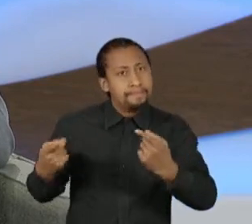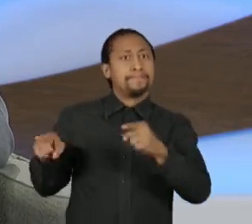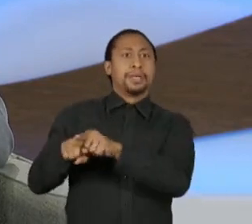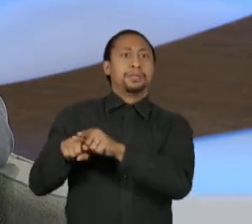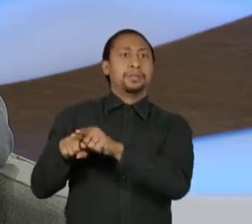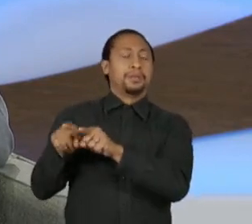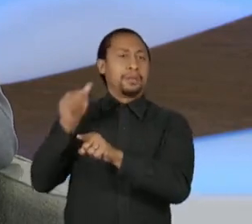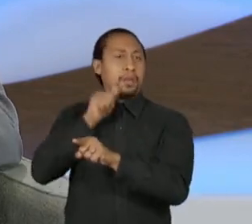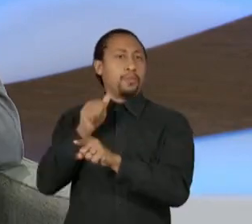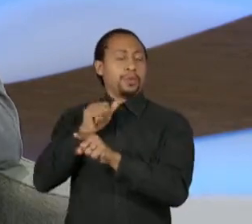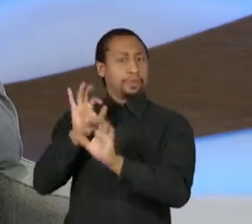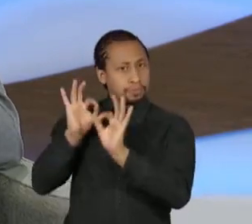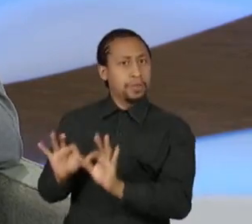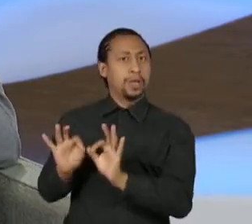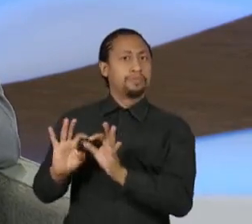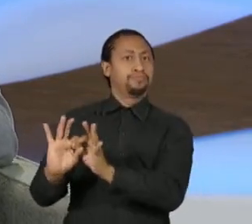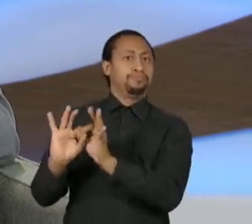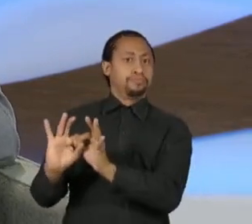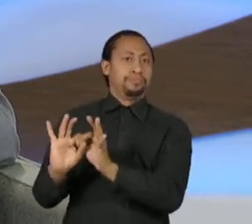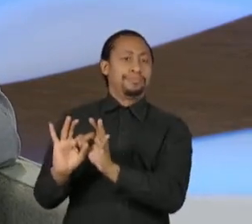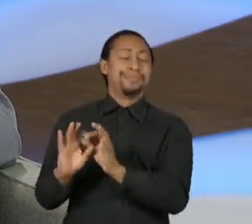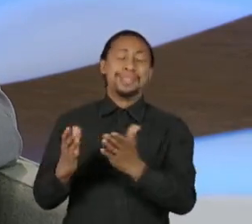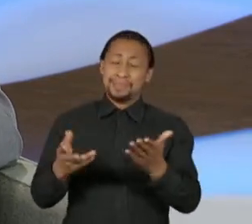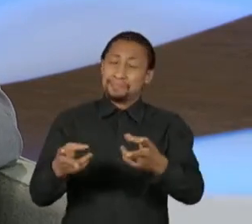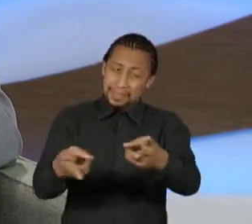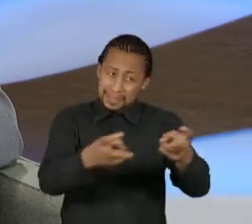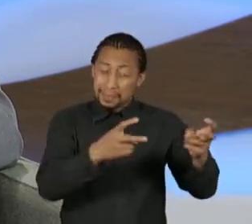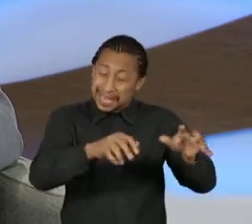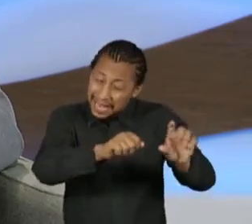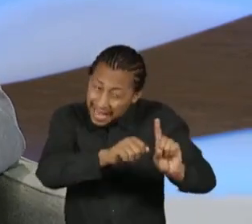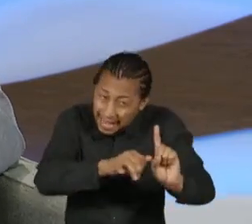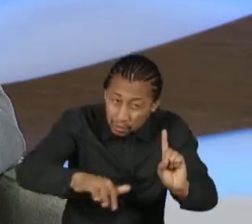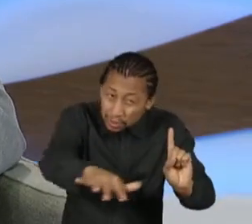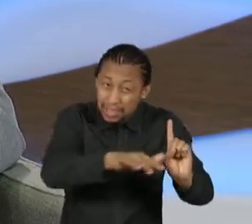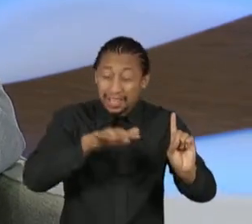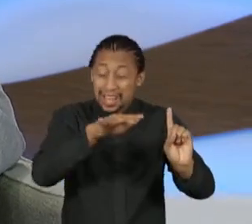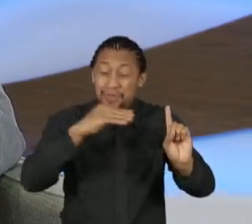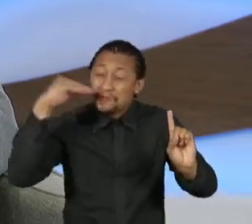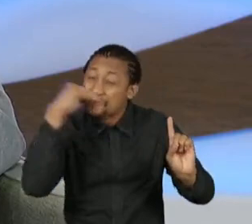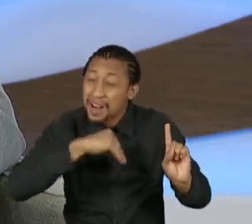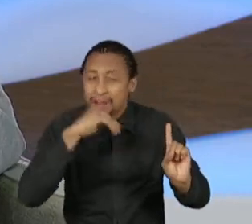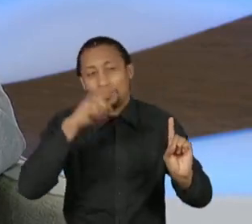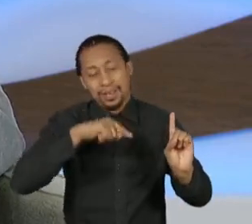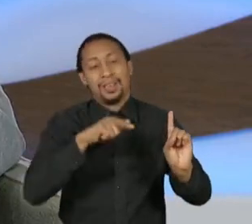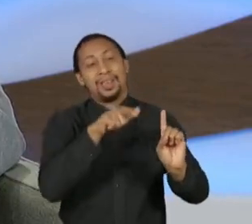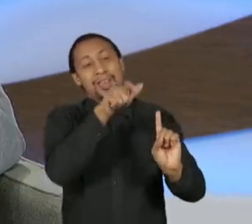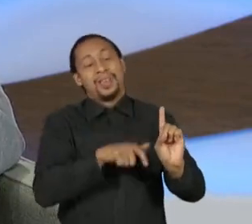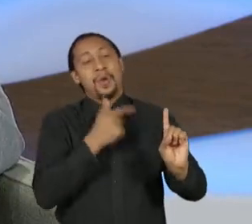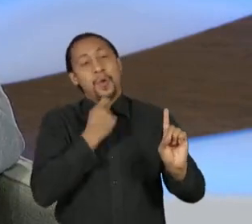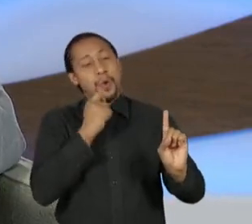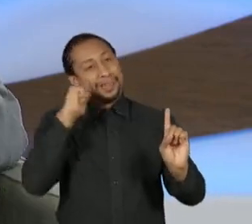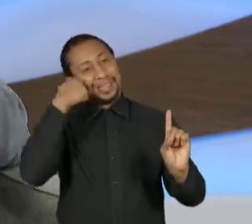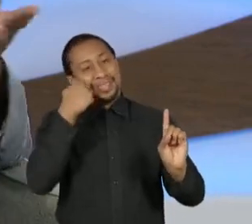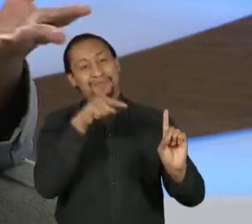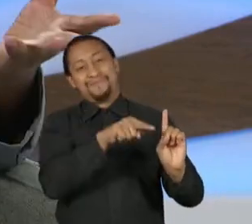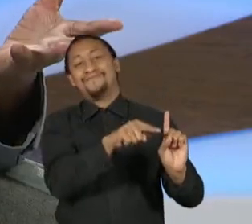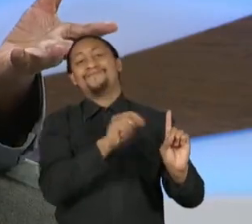eu acho que hoje o sexo frágil na sociedade, de uma maneira geral, é o homem. Nós somos o lado frágil.